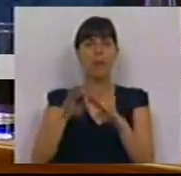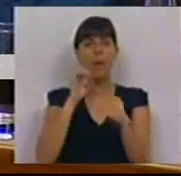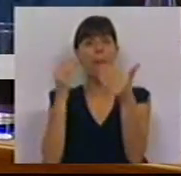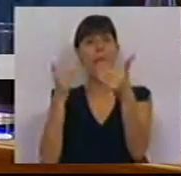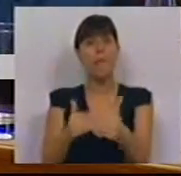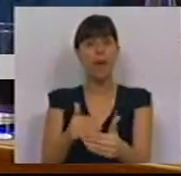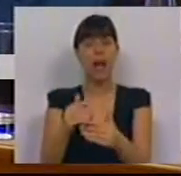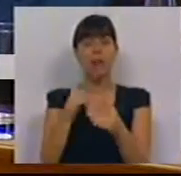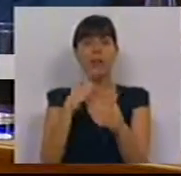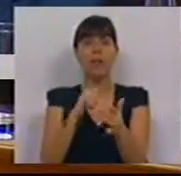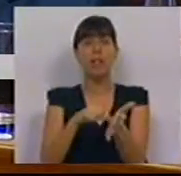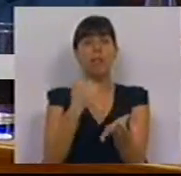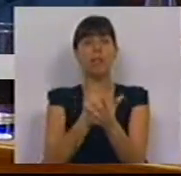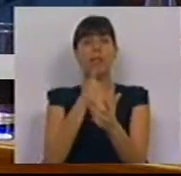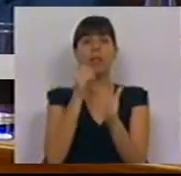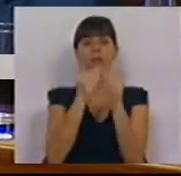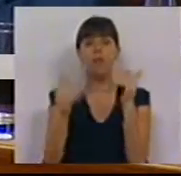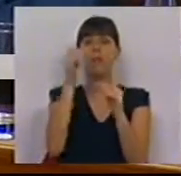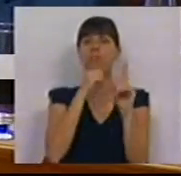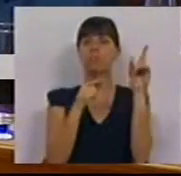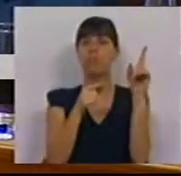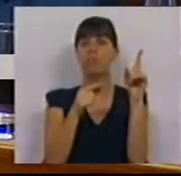prazos que foram fixados superiormente.